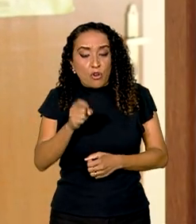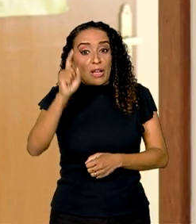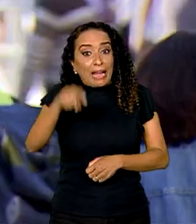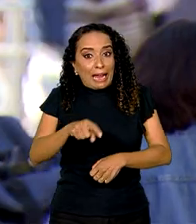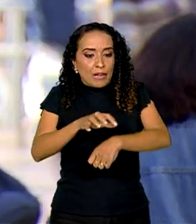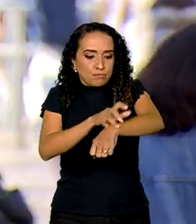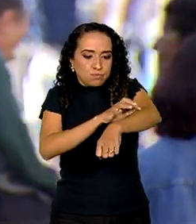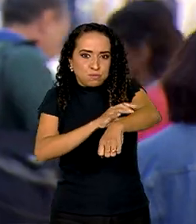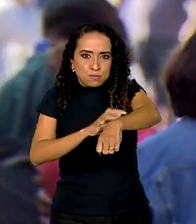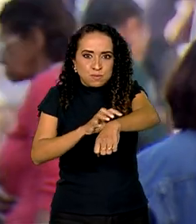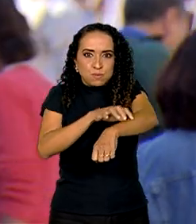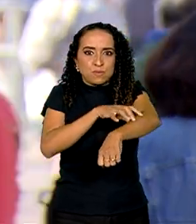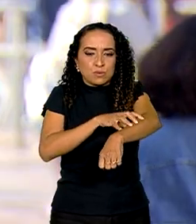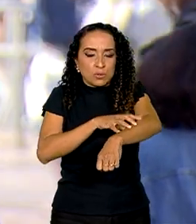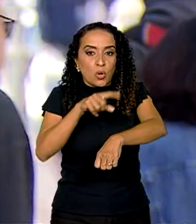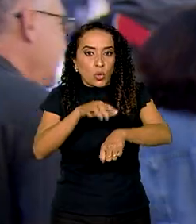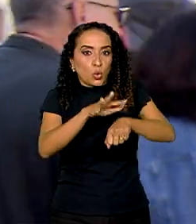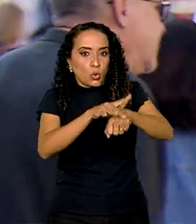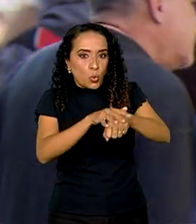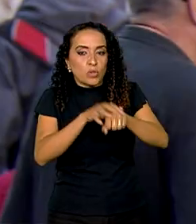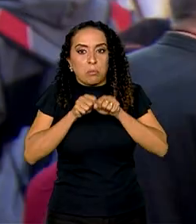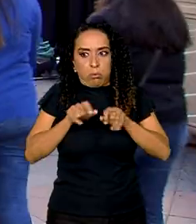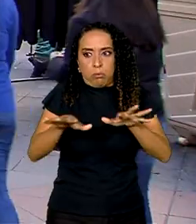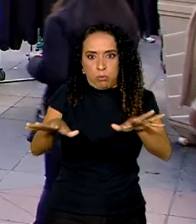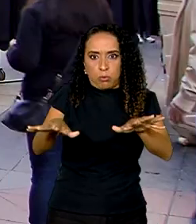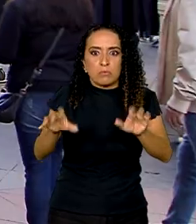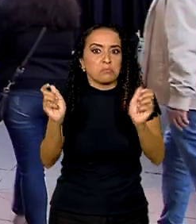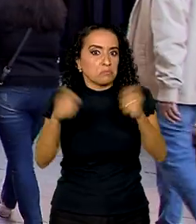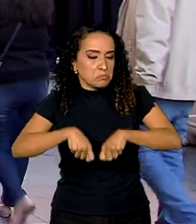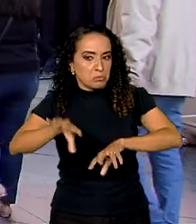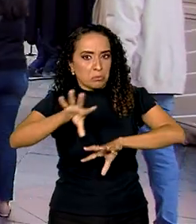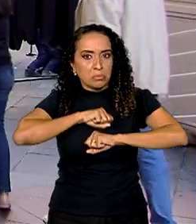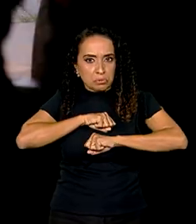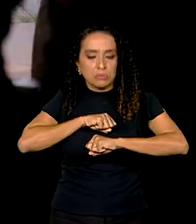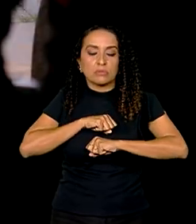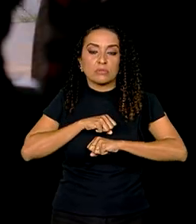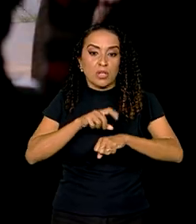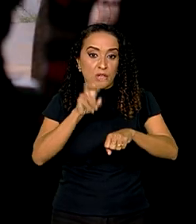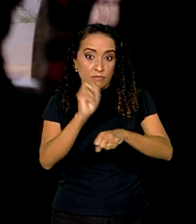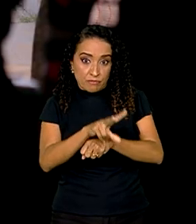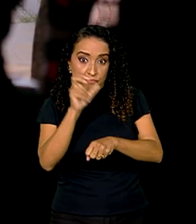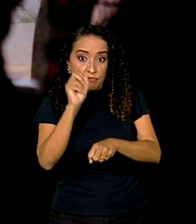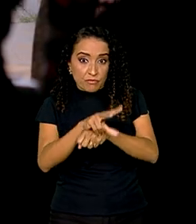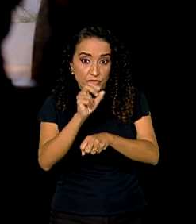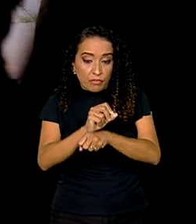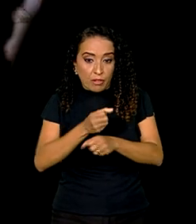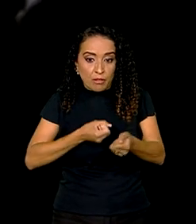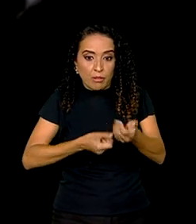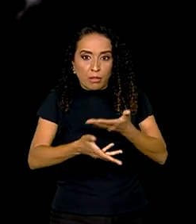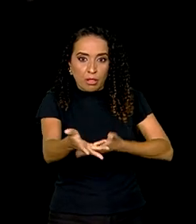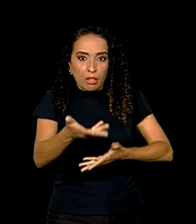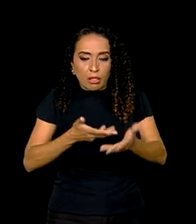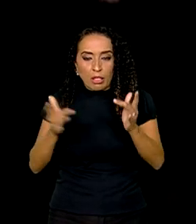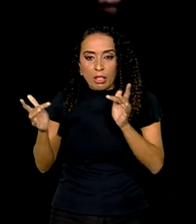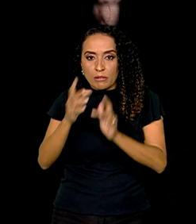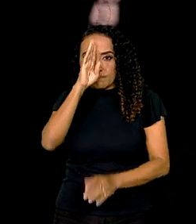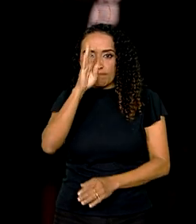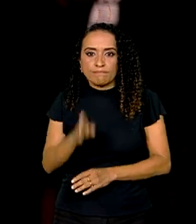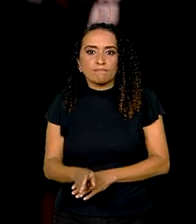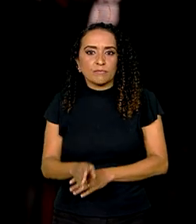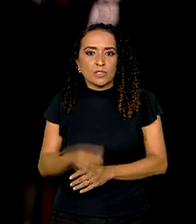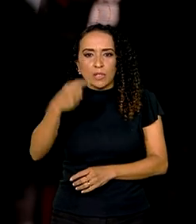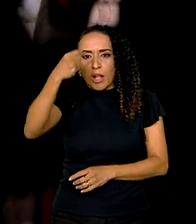sarampo, doença altamente contagiosa causada por um vírus e transmitida através do contato direto com